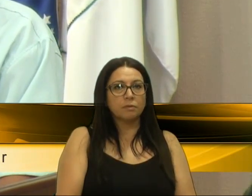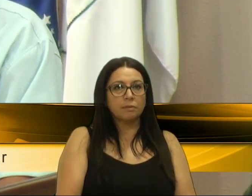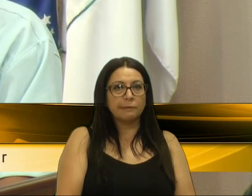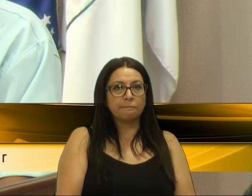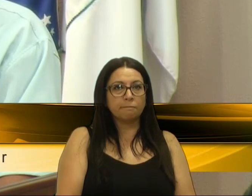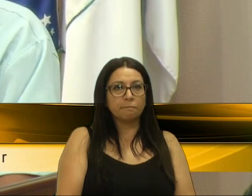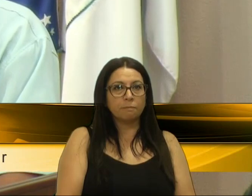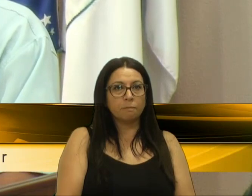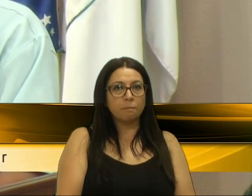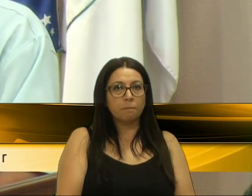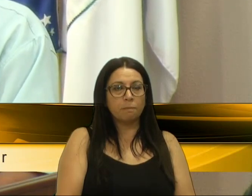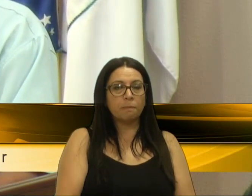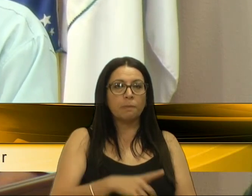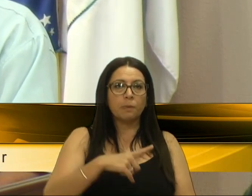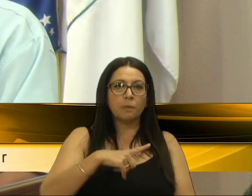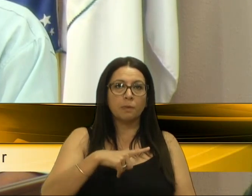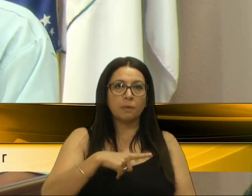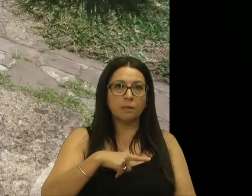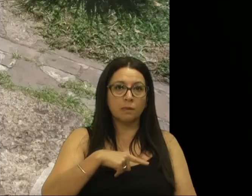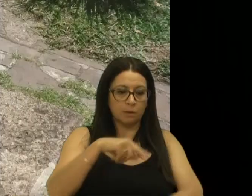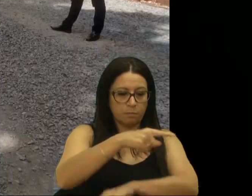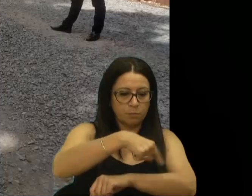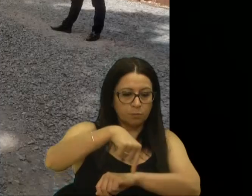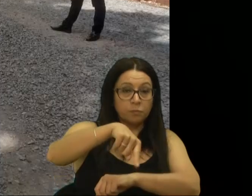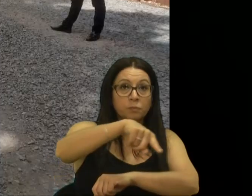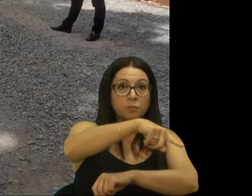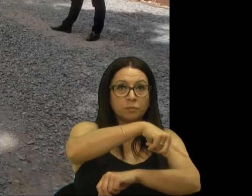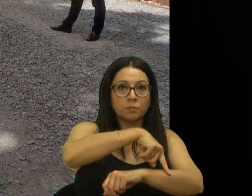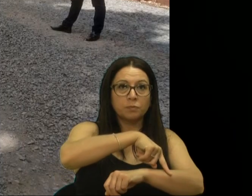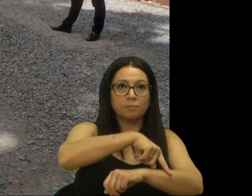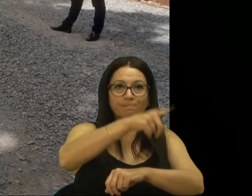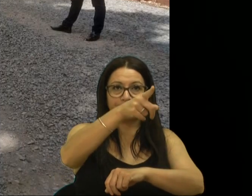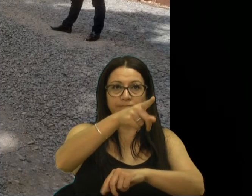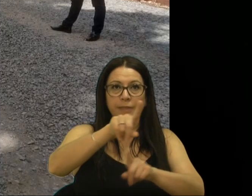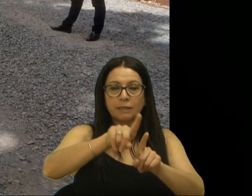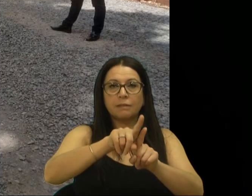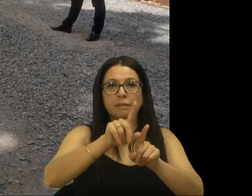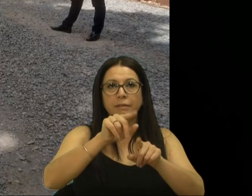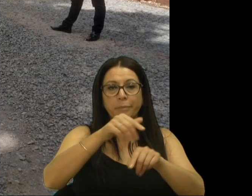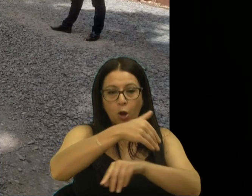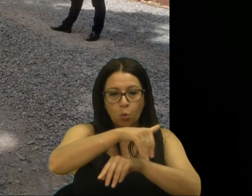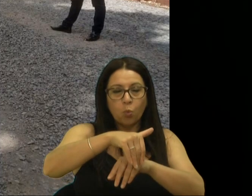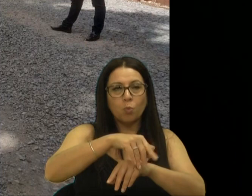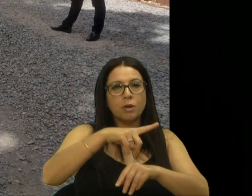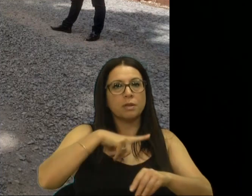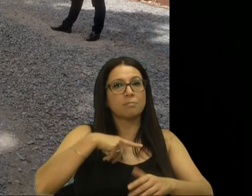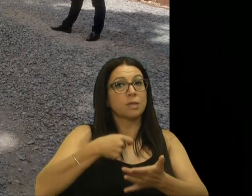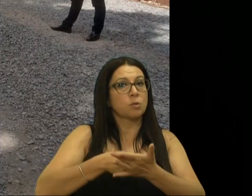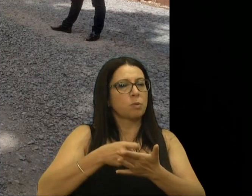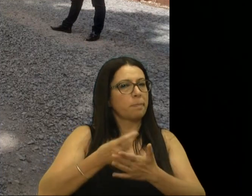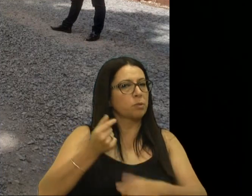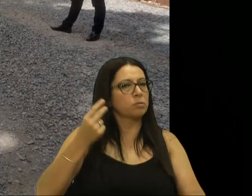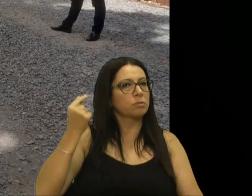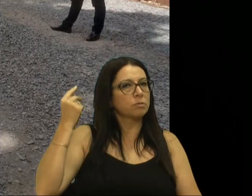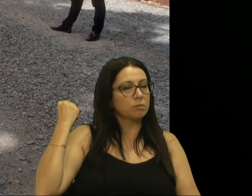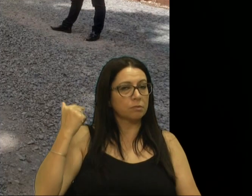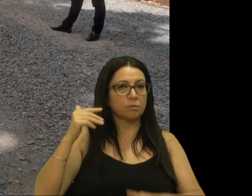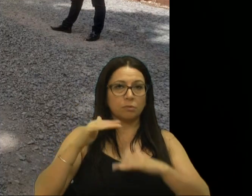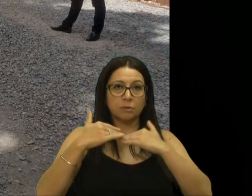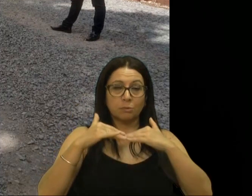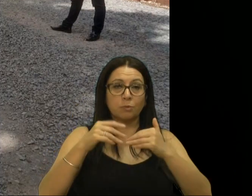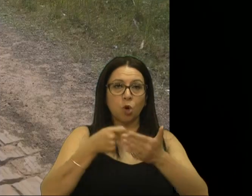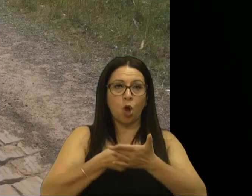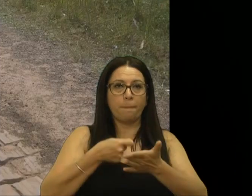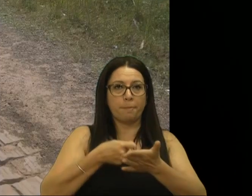Temos um retorno aí, que temos sendo muito cobrado, há muito tempo, dos caminhoneiros aí.